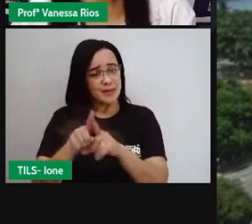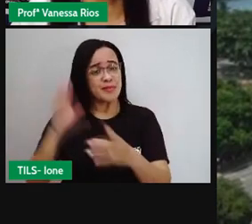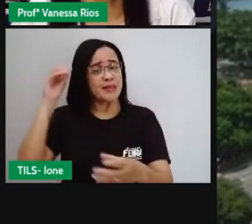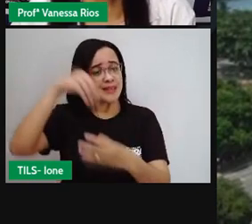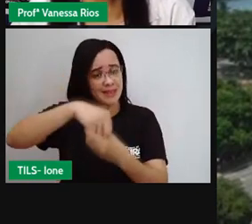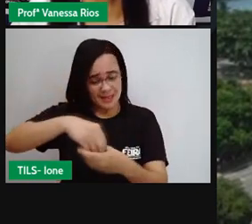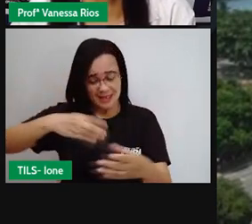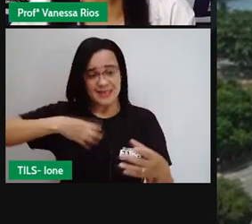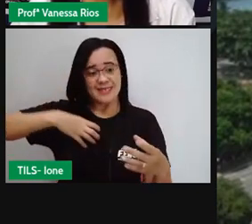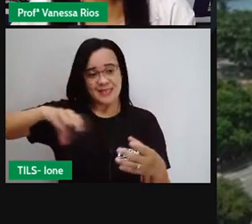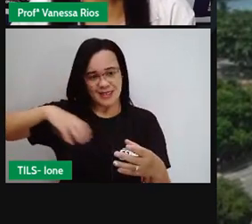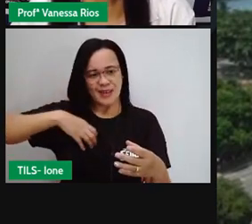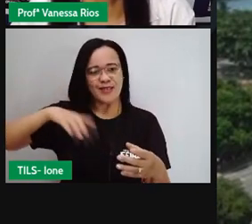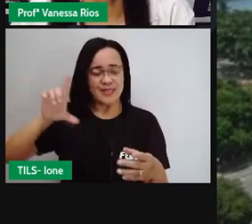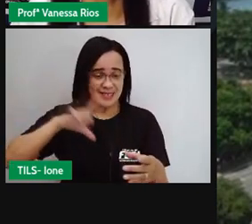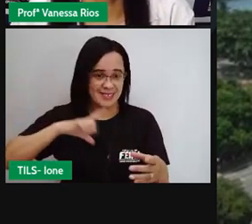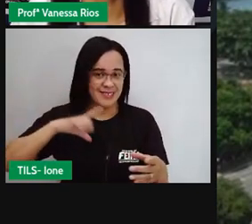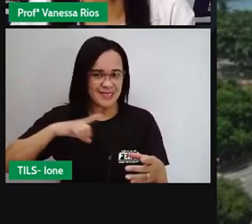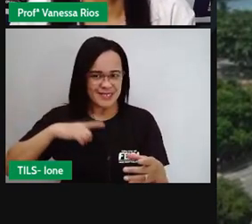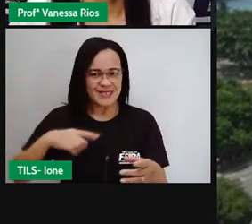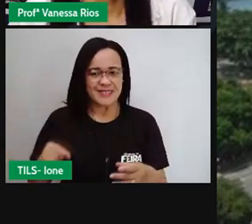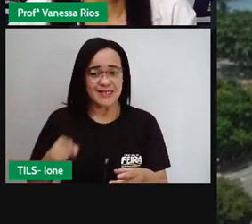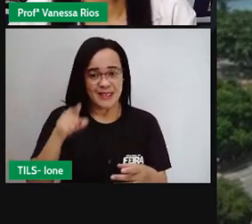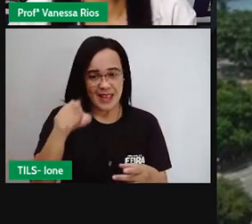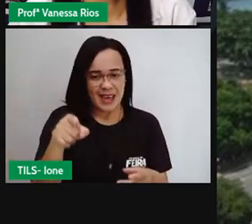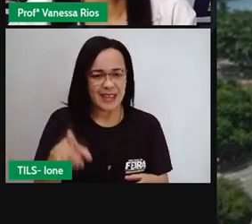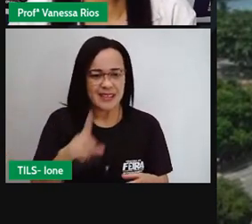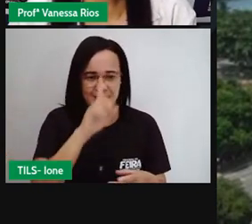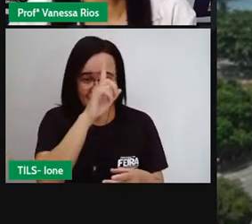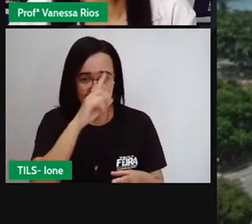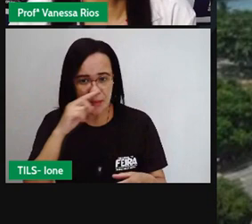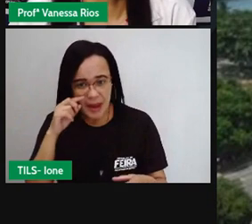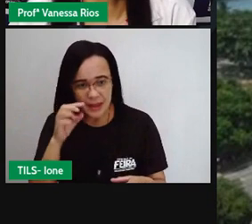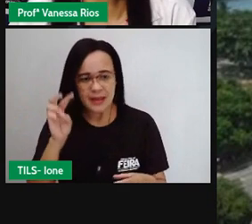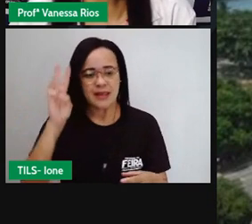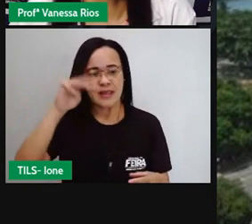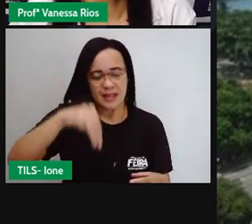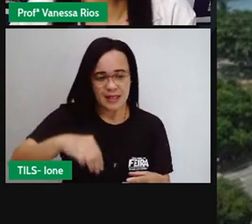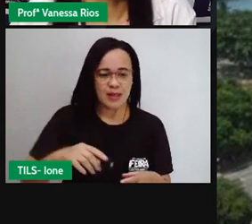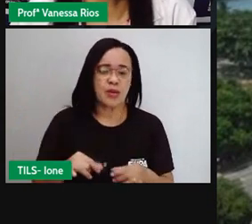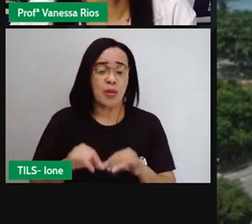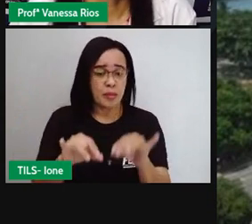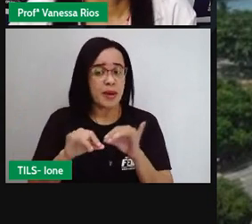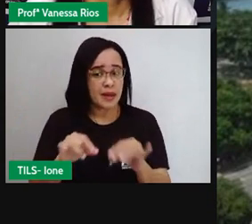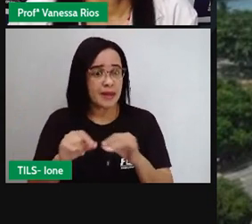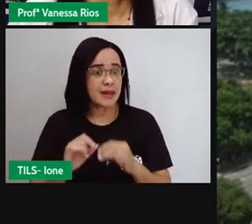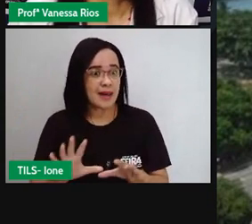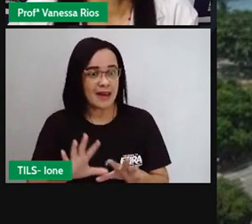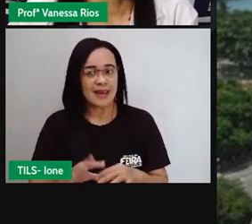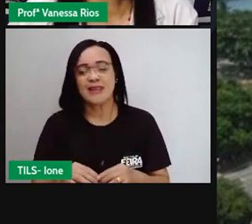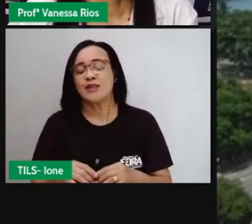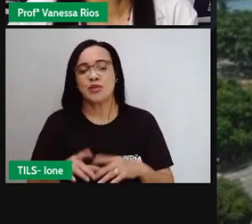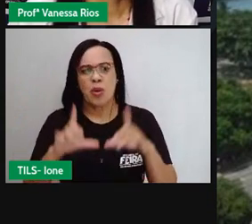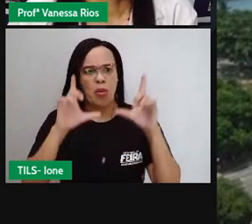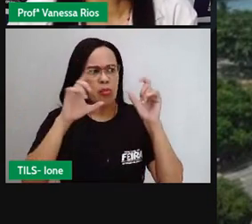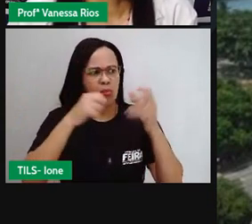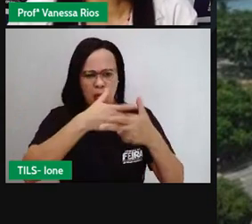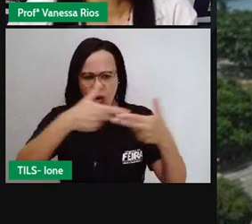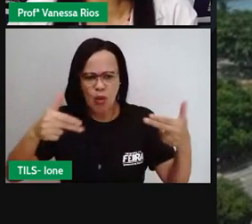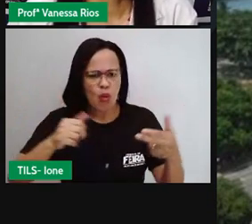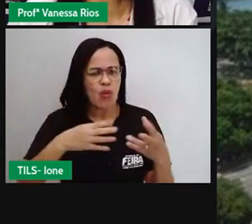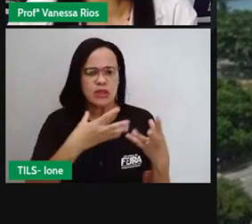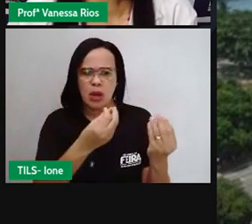de Salvador. Aqui tem o mercado modelo. Lá atrás também é o forte de São Marcelo. E aí outras